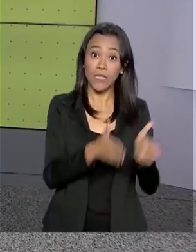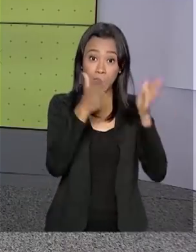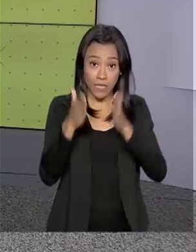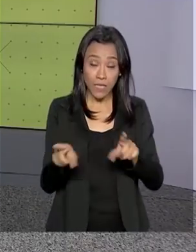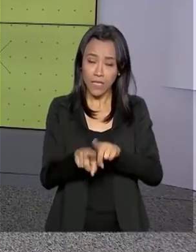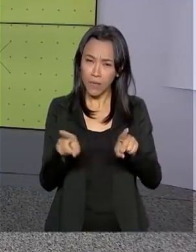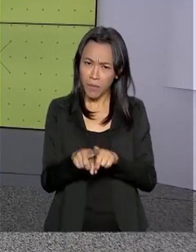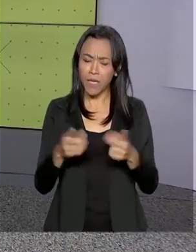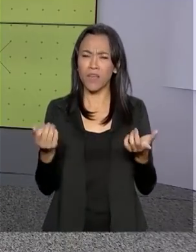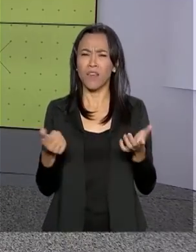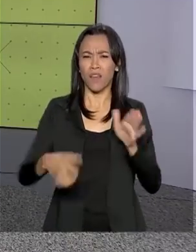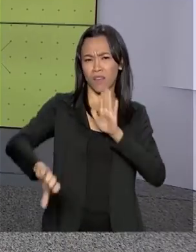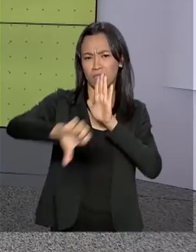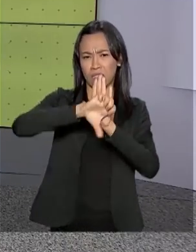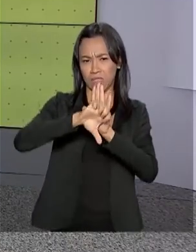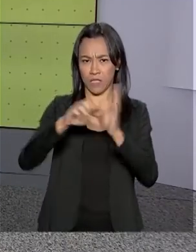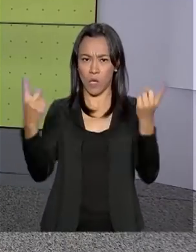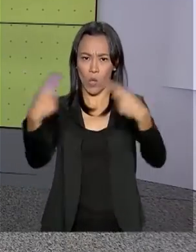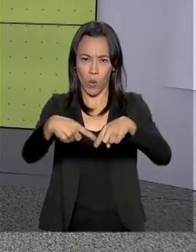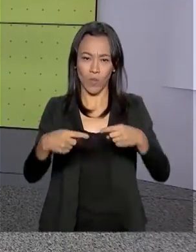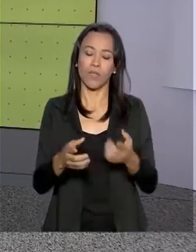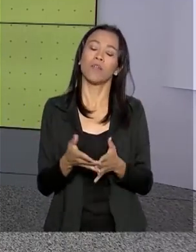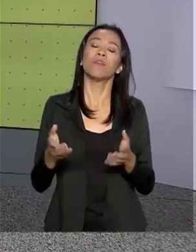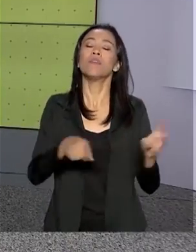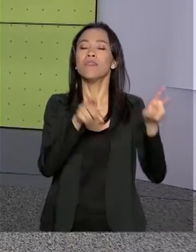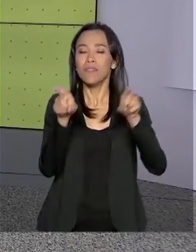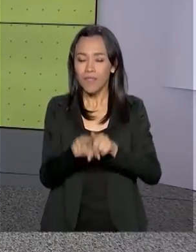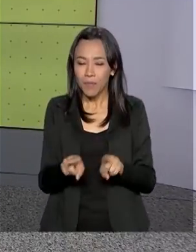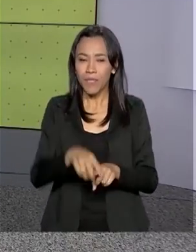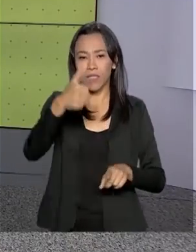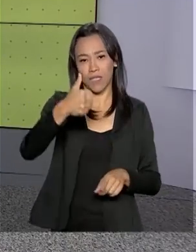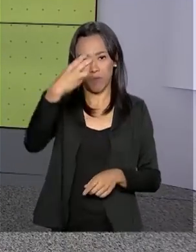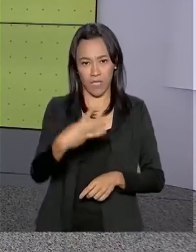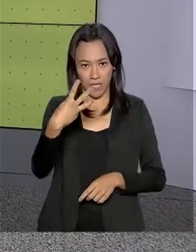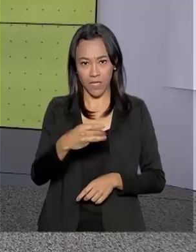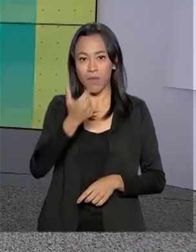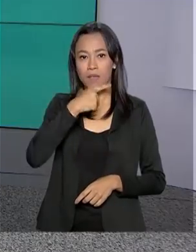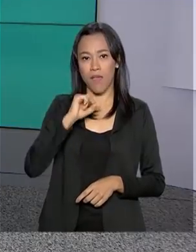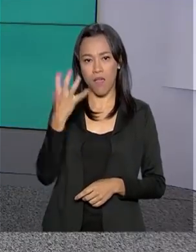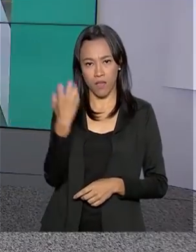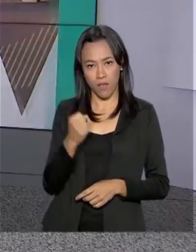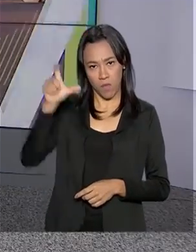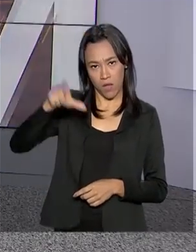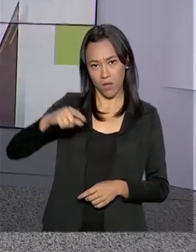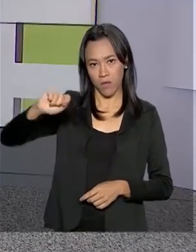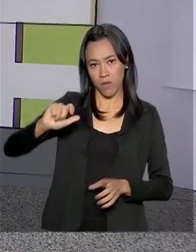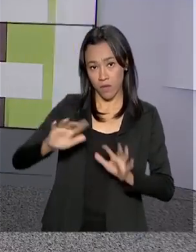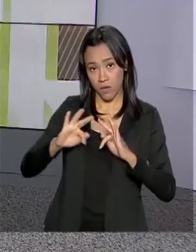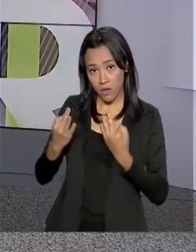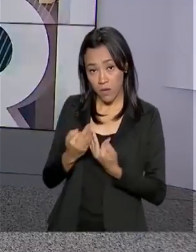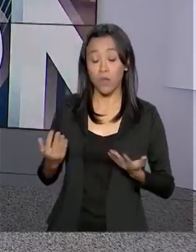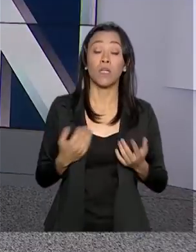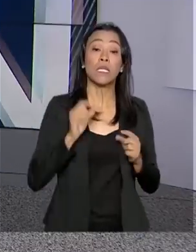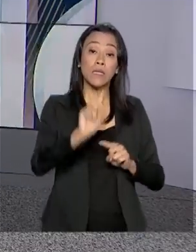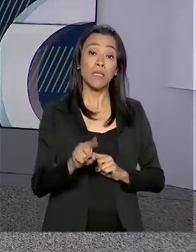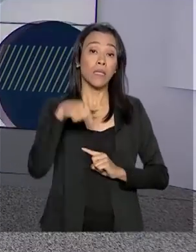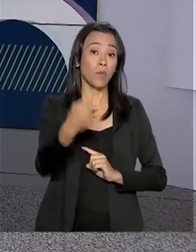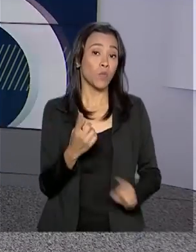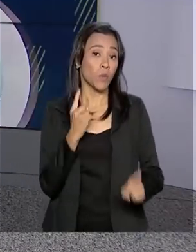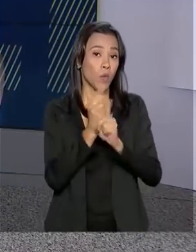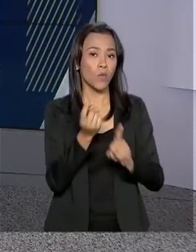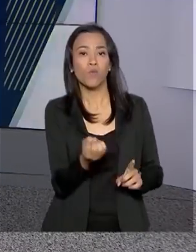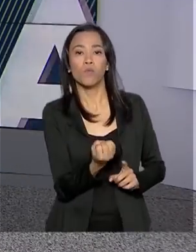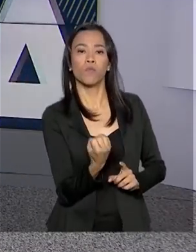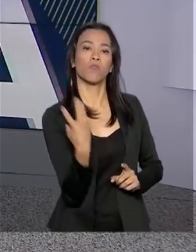oficialização do 13º para os beneficiários do Bolsa Família. Logo após a cerimônia, o presidente embarcou